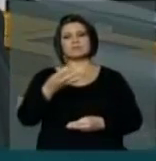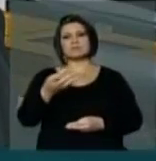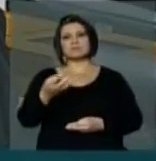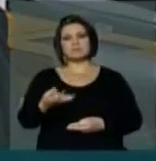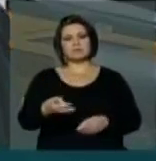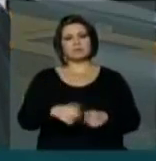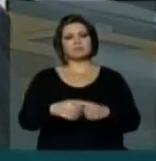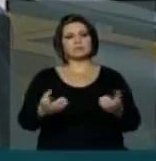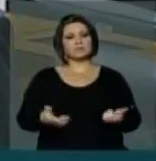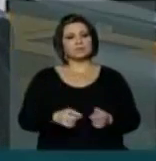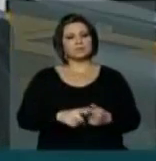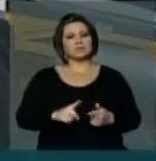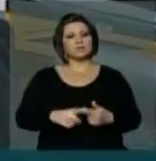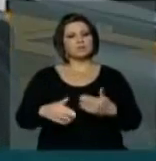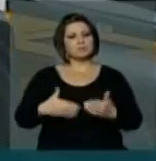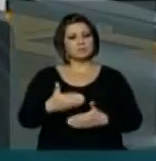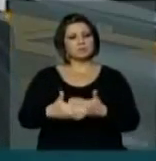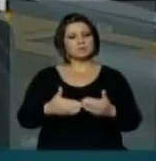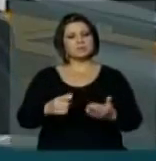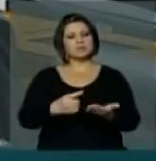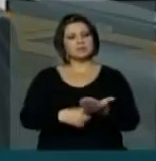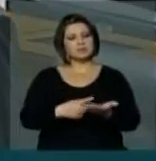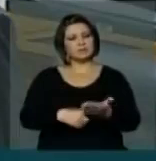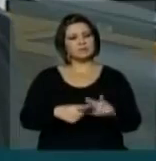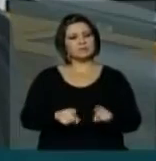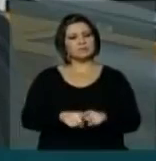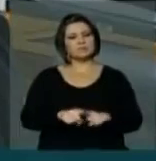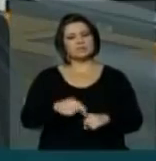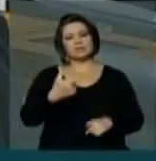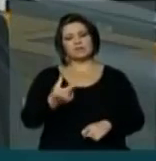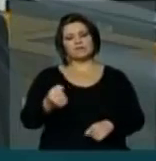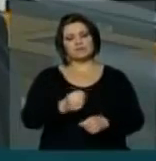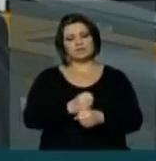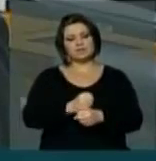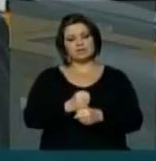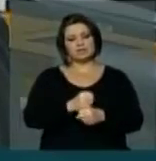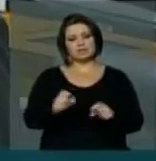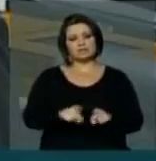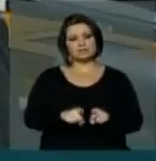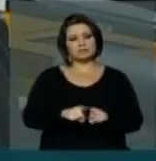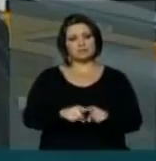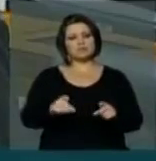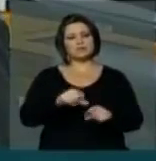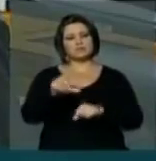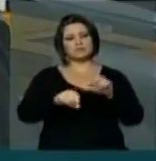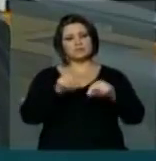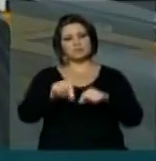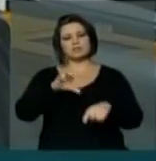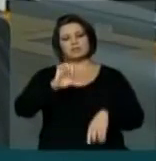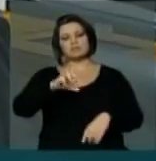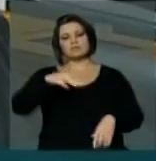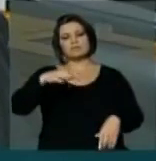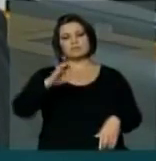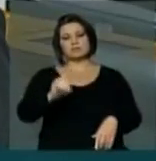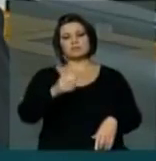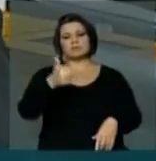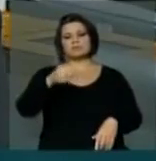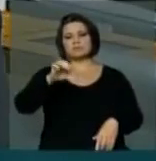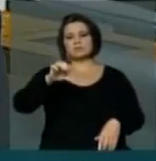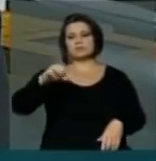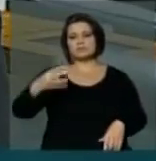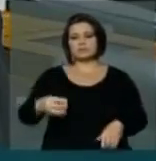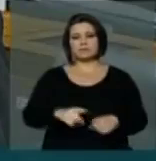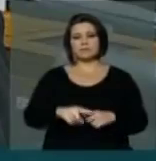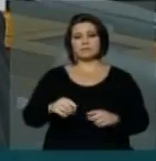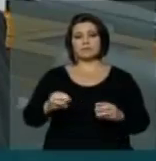Mais além, neste ano completou também 20 anos de episcopado Após ter sido nomeado em 9 de março de 1994